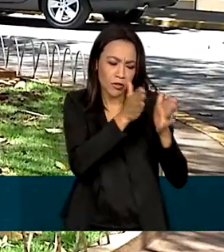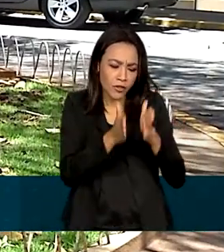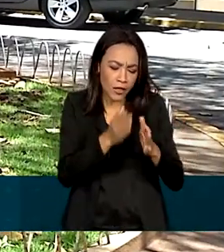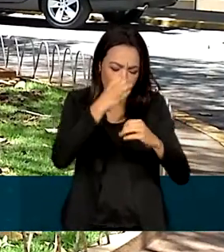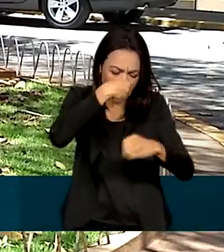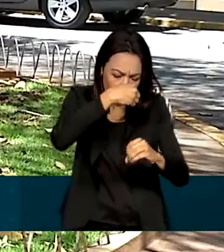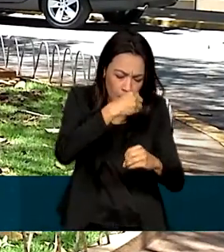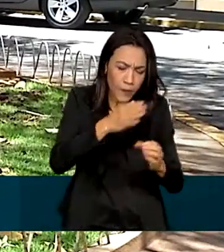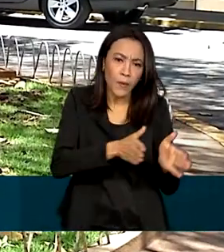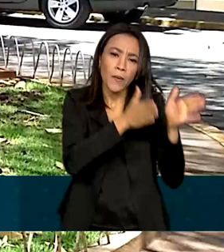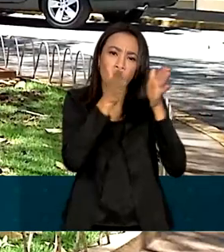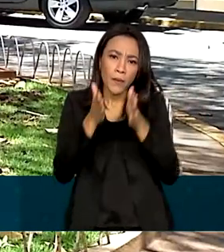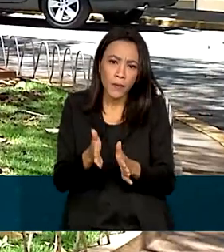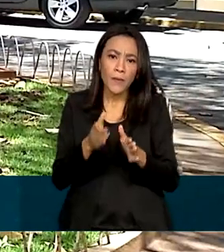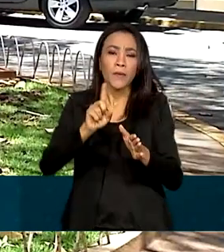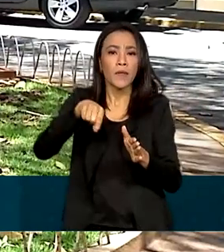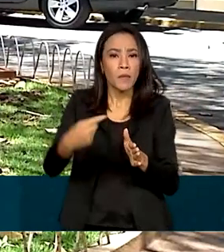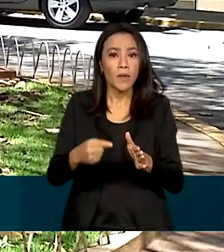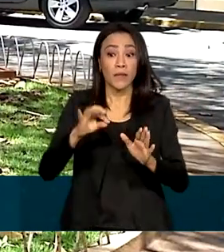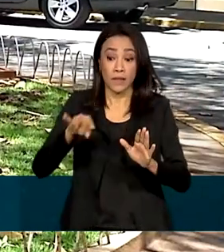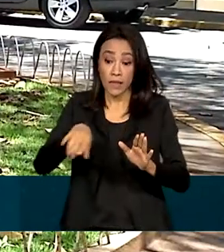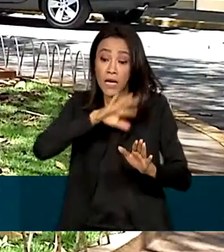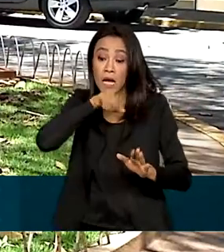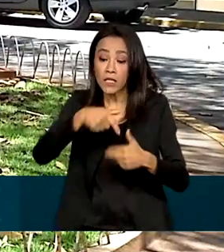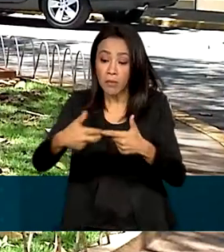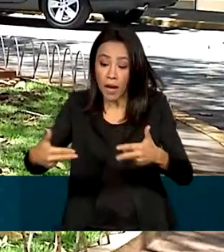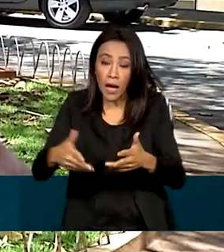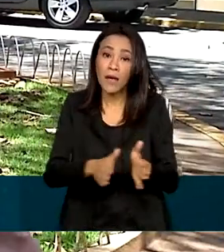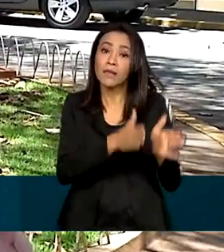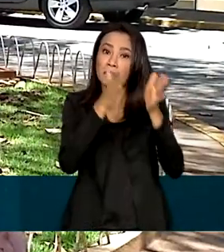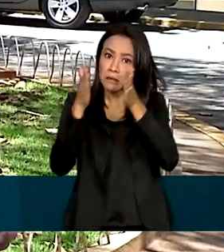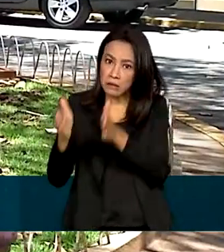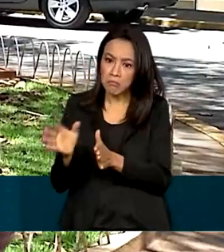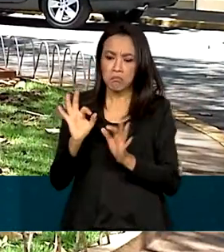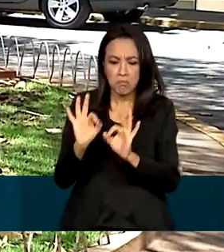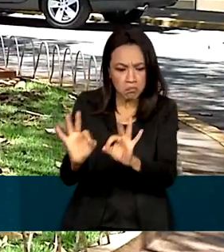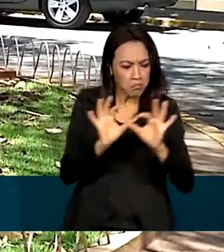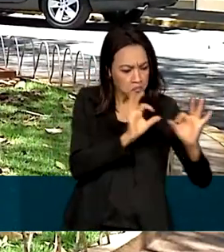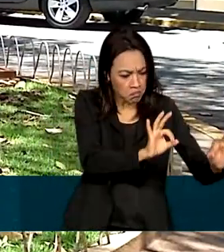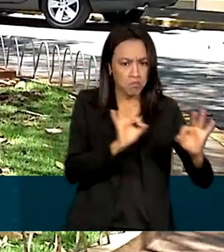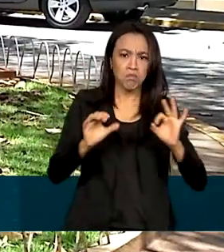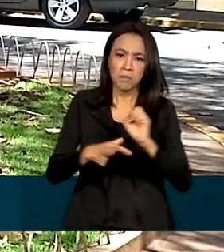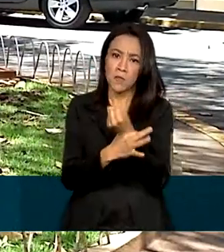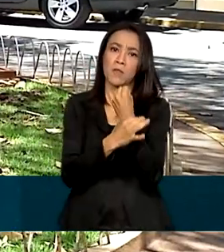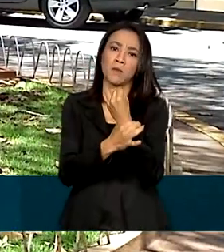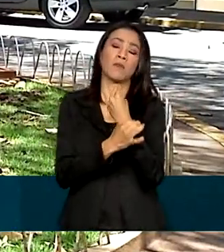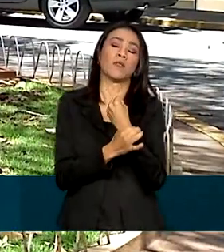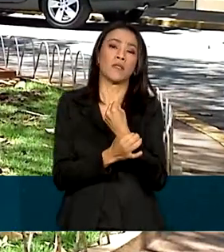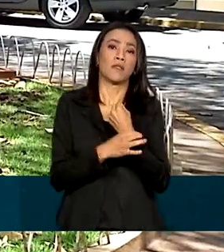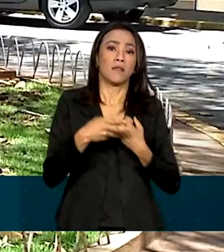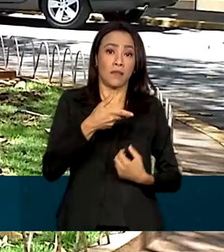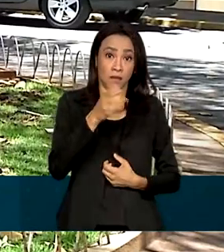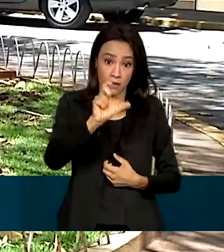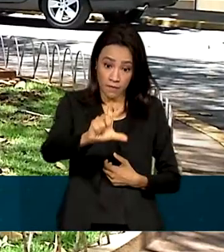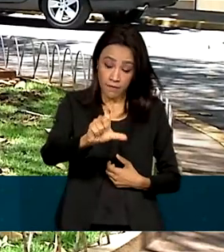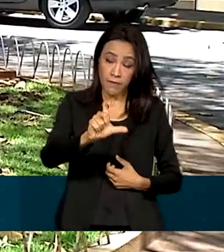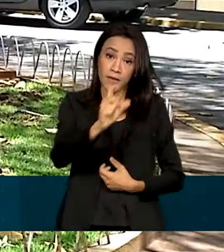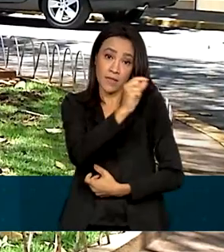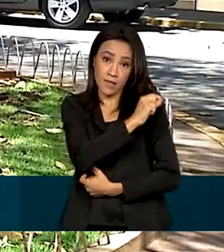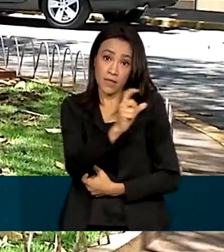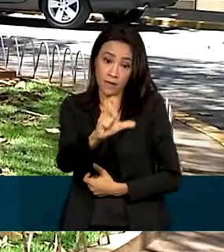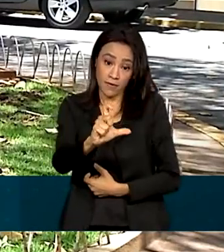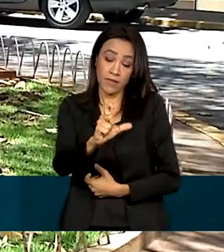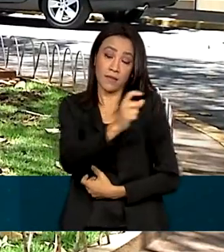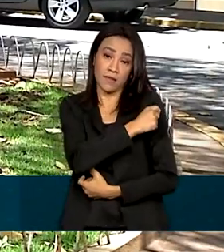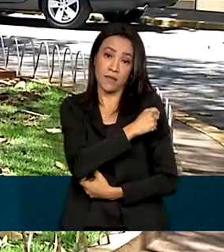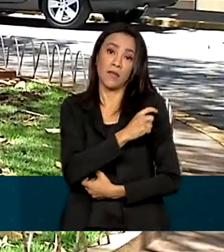laboratórios e também em animais confirmaram a eficácia e a segurança da vacina. Os resultados